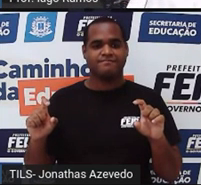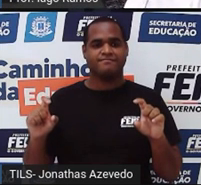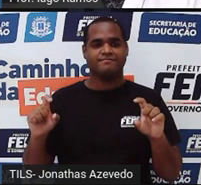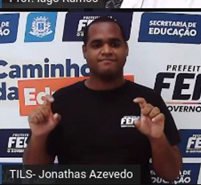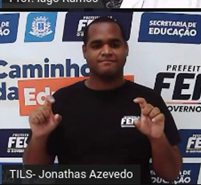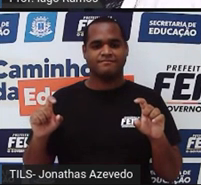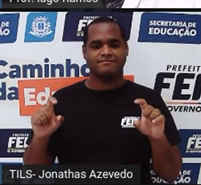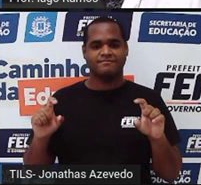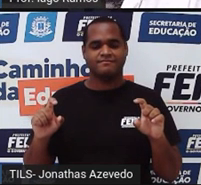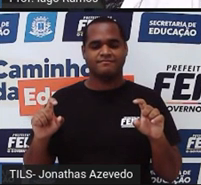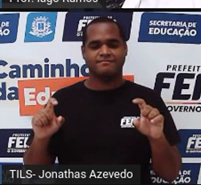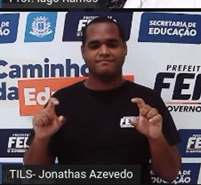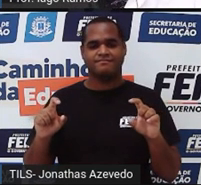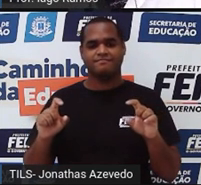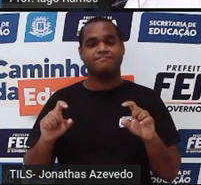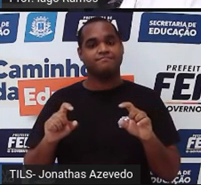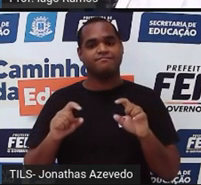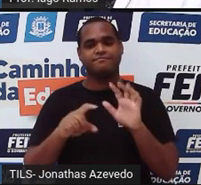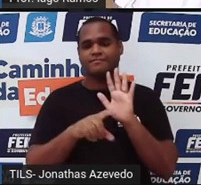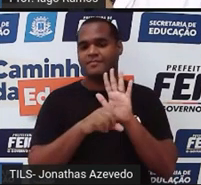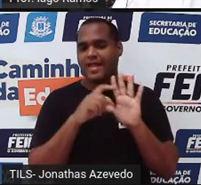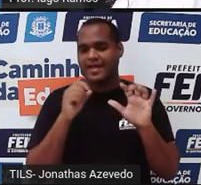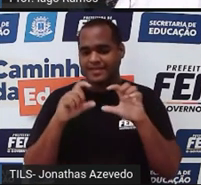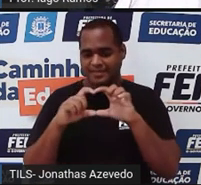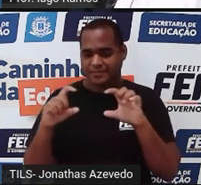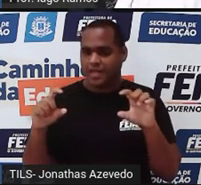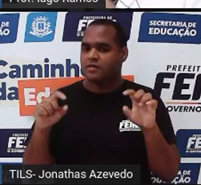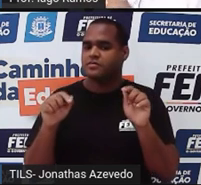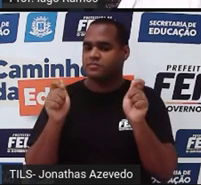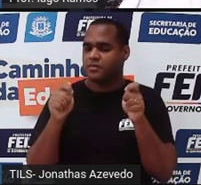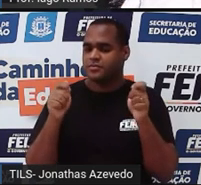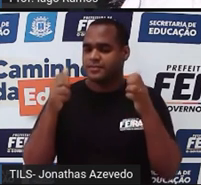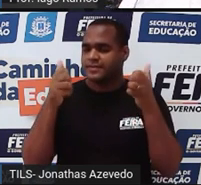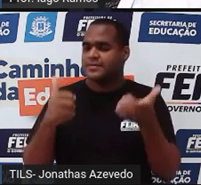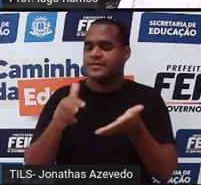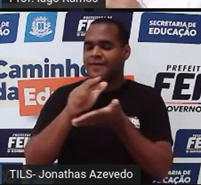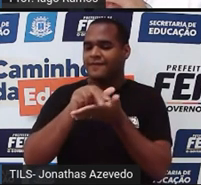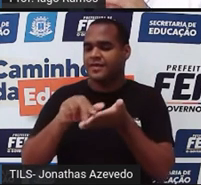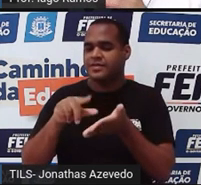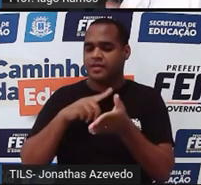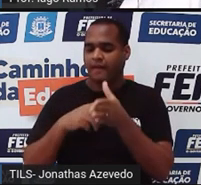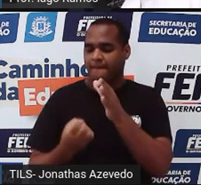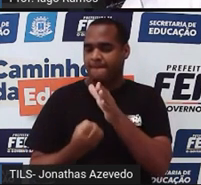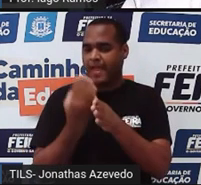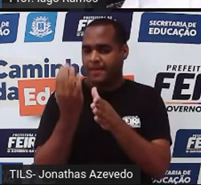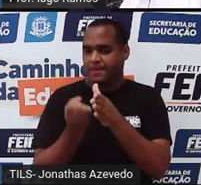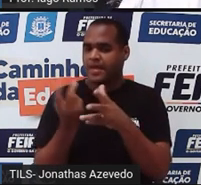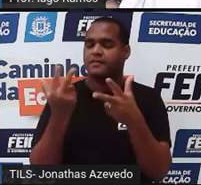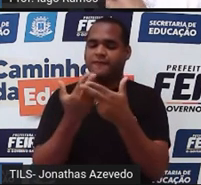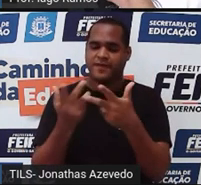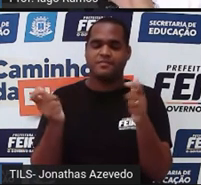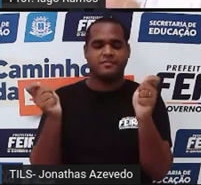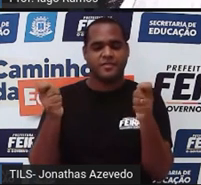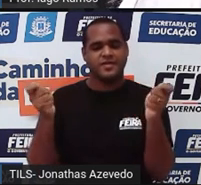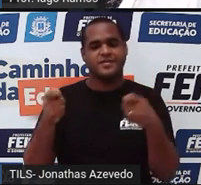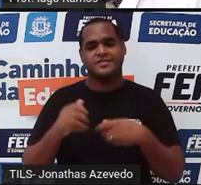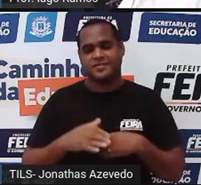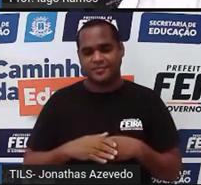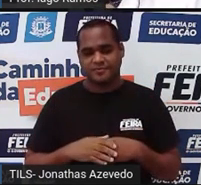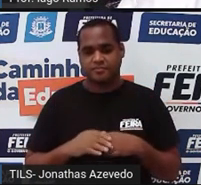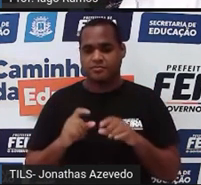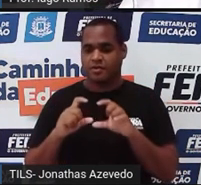976 mil placas podem ser fabricadas, placas